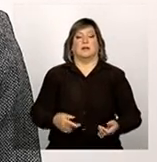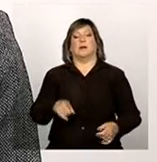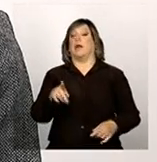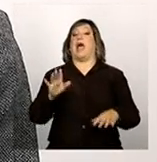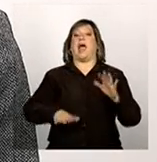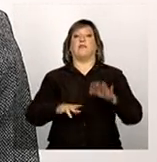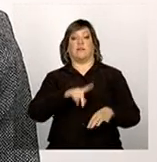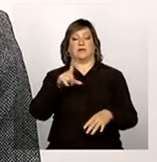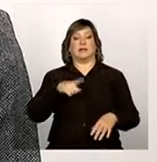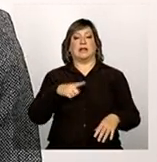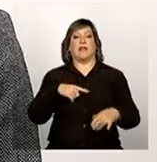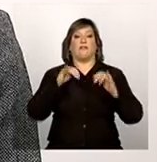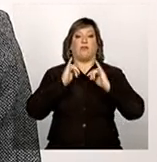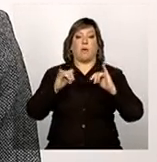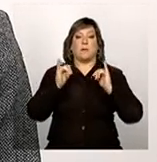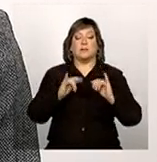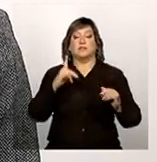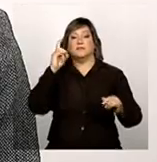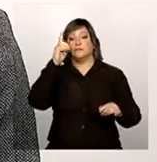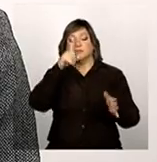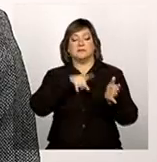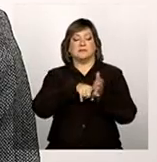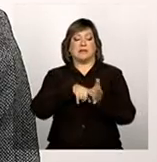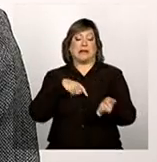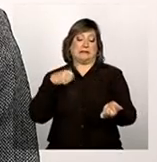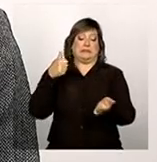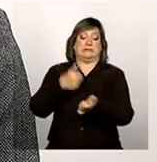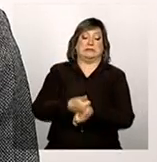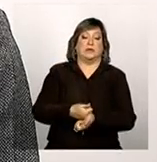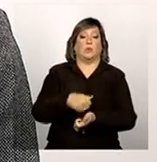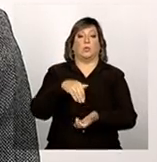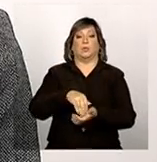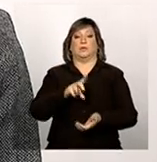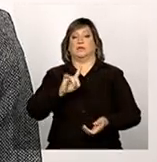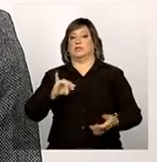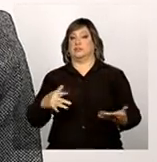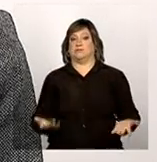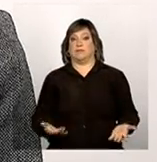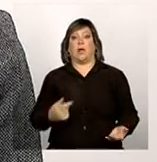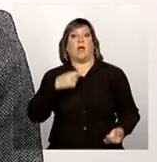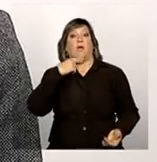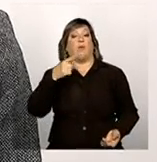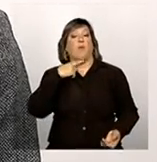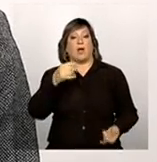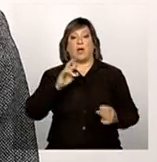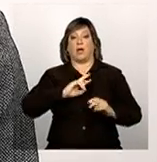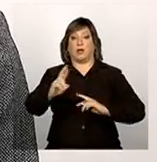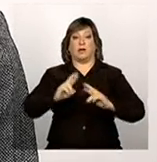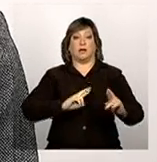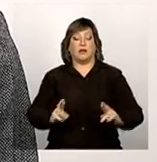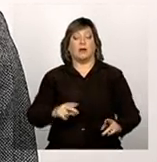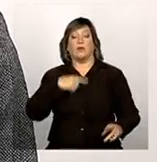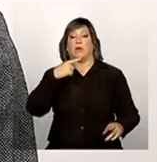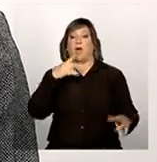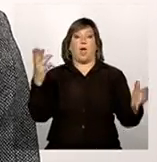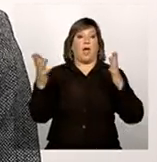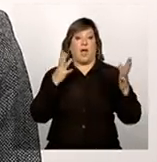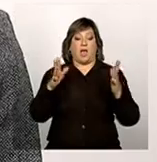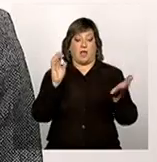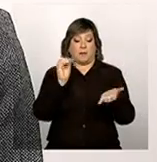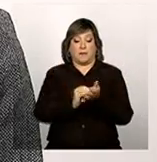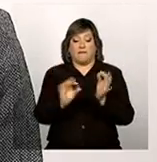difícil de ser apurada, e você deixou para preencher no último dia. Então, você não consegue dar aquela resposta, não consegue fechar o